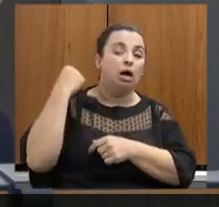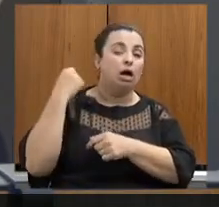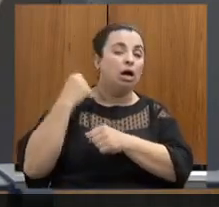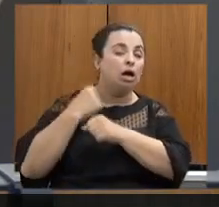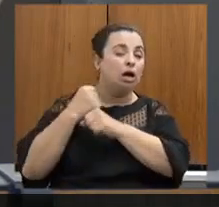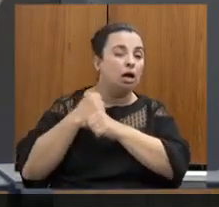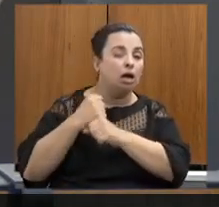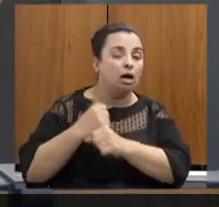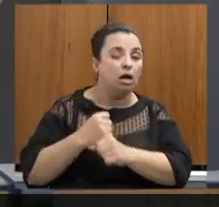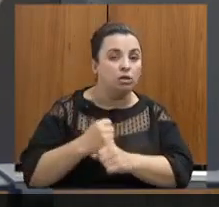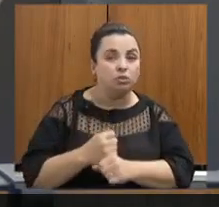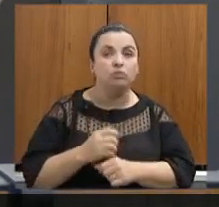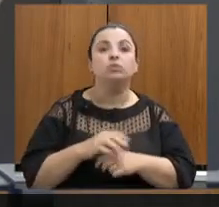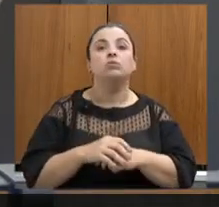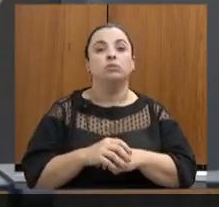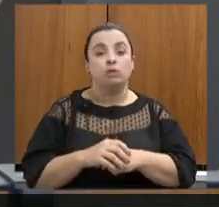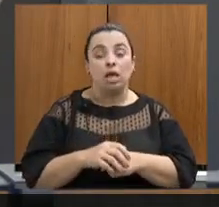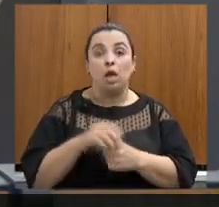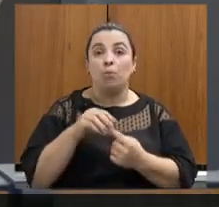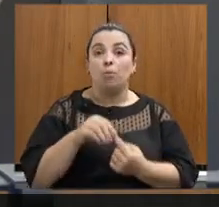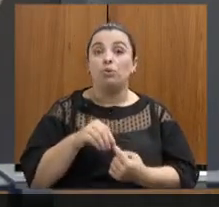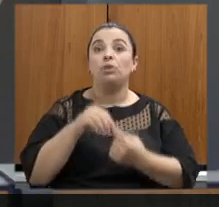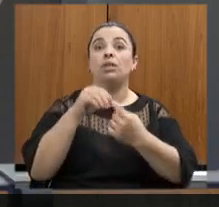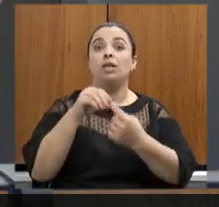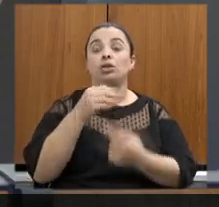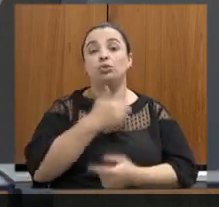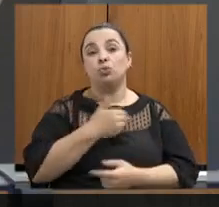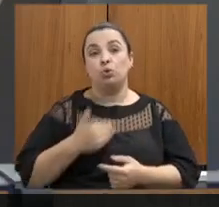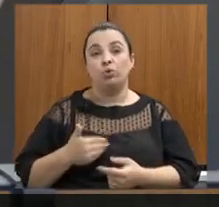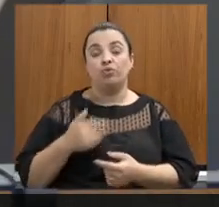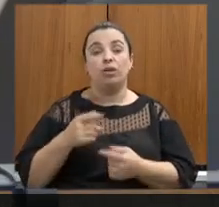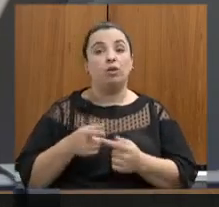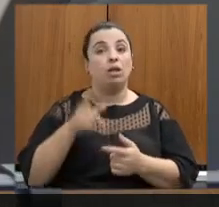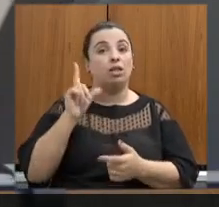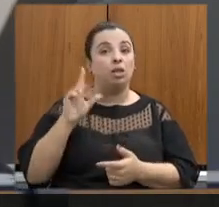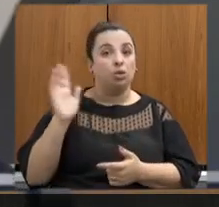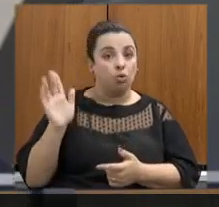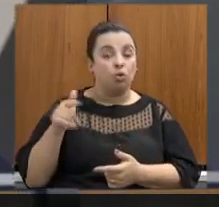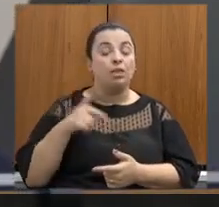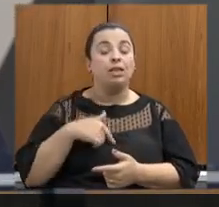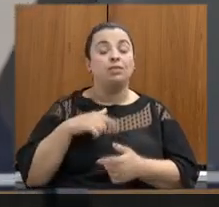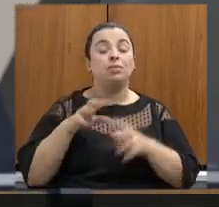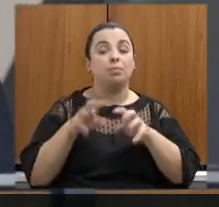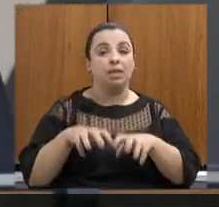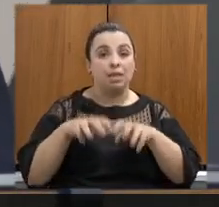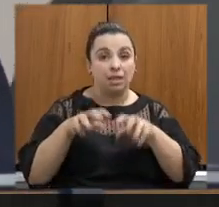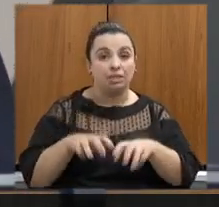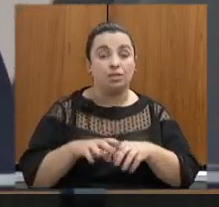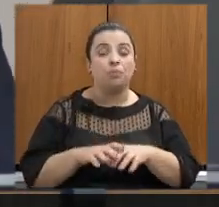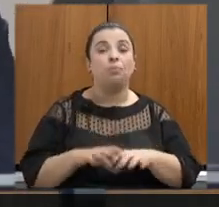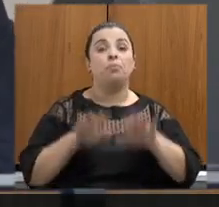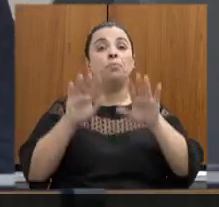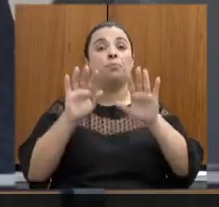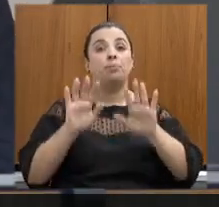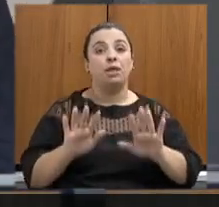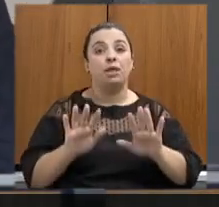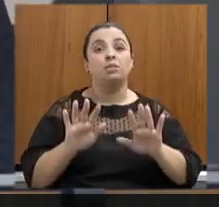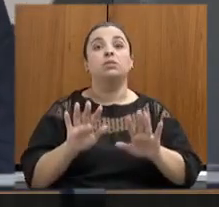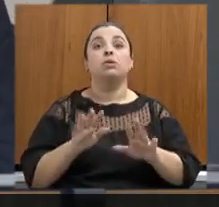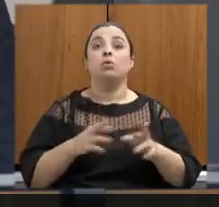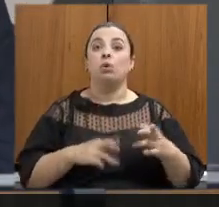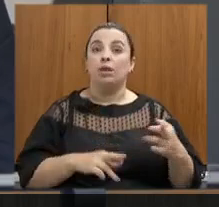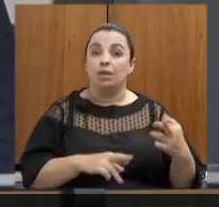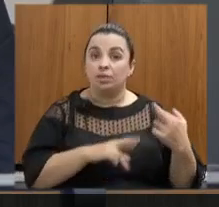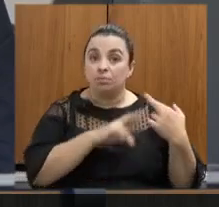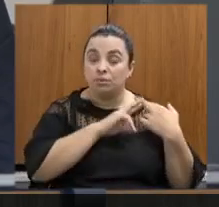colocado pelo governo anterior sobre essa mineração mas com muita responsabilidade